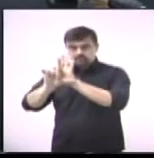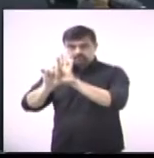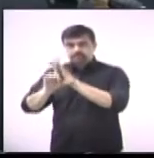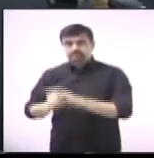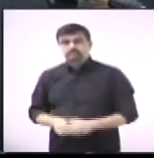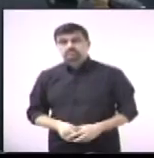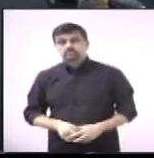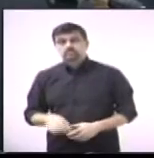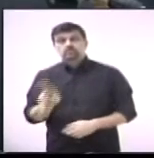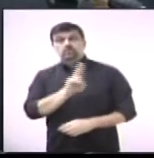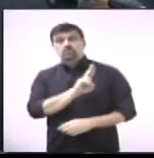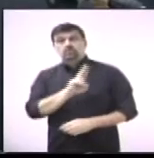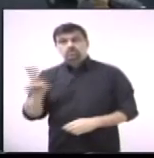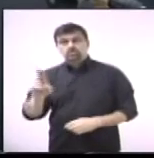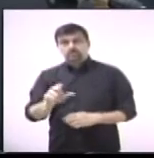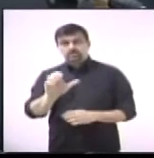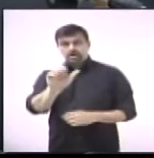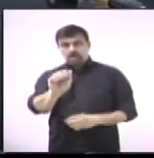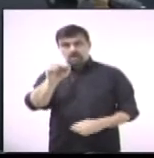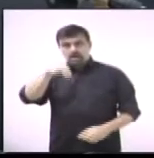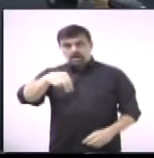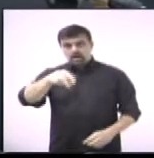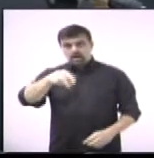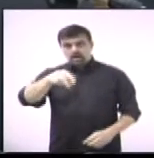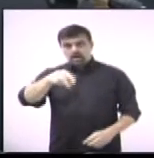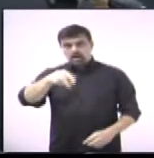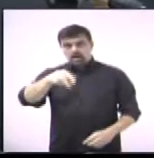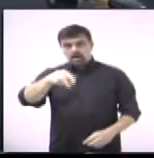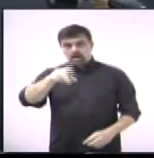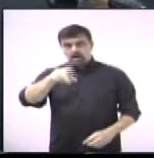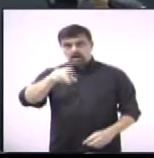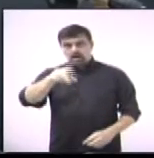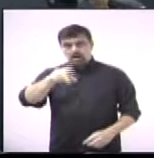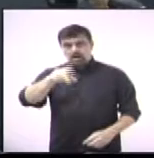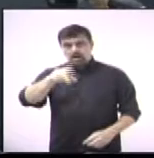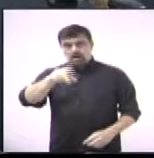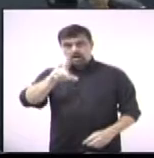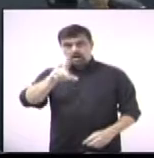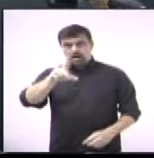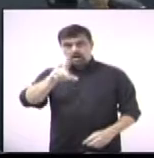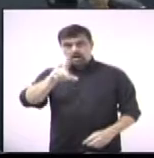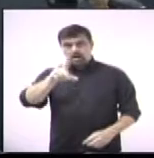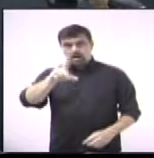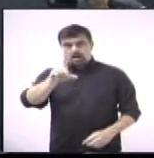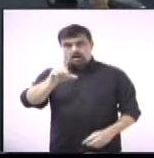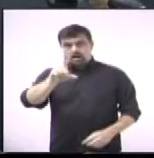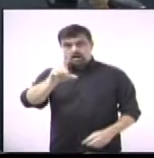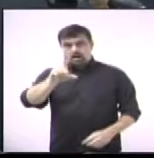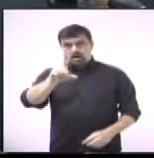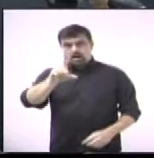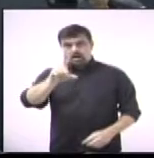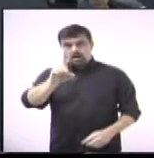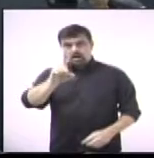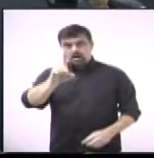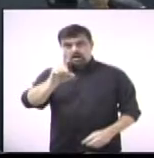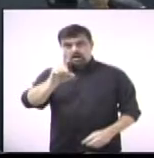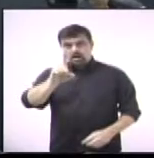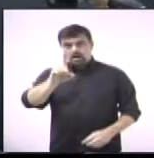denominando André Marcolino Santana, rua 14, do bairro Jardim Amélio.